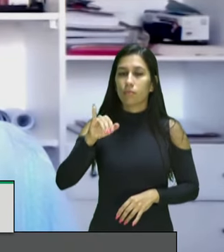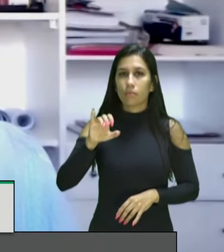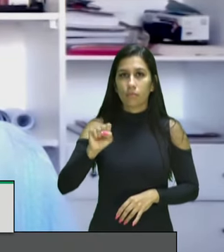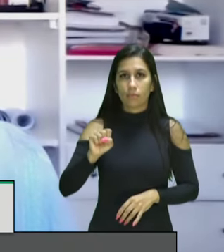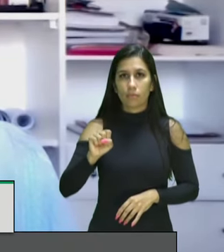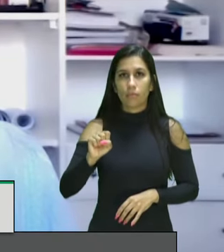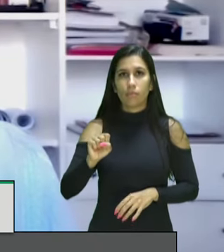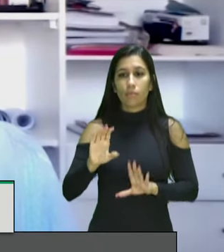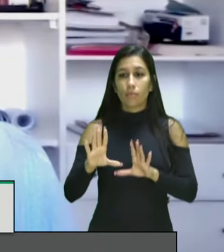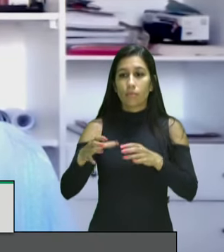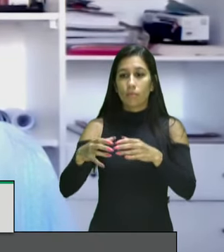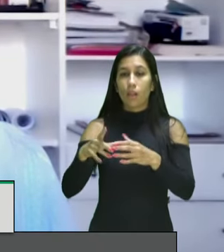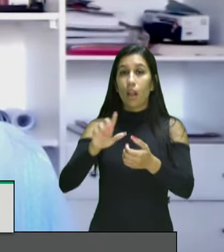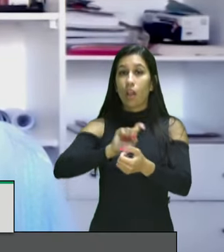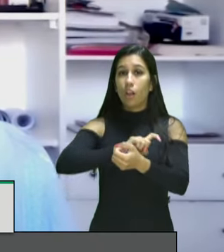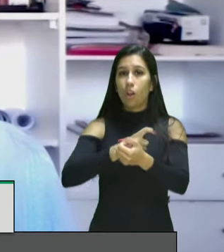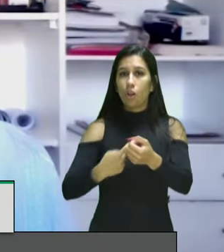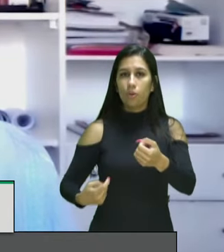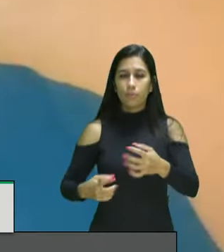nacional quilombação